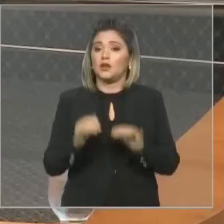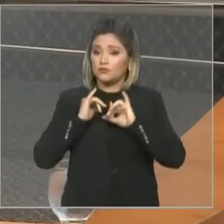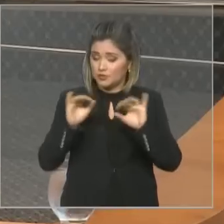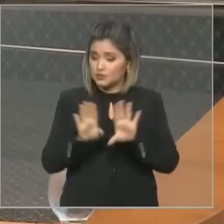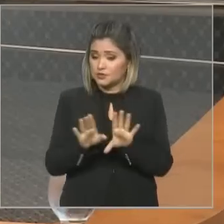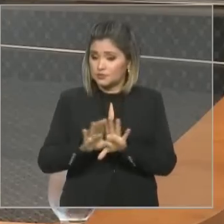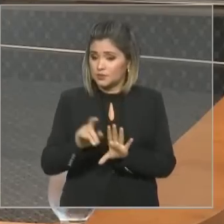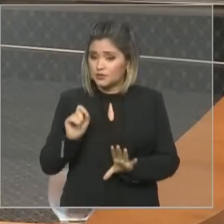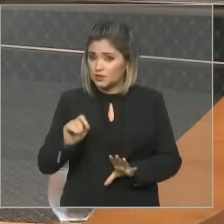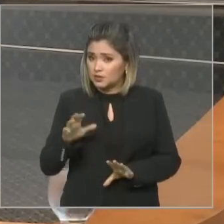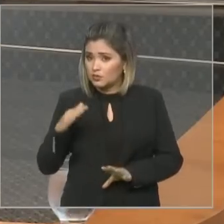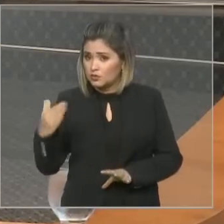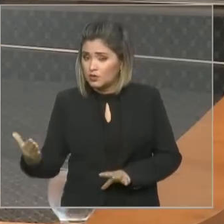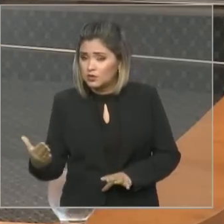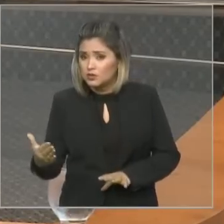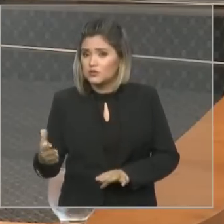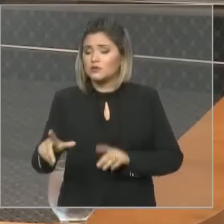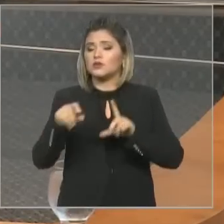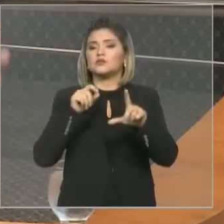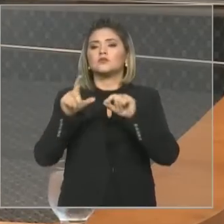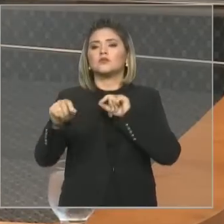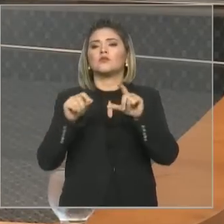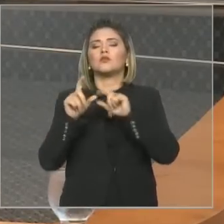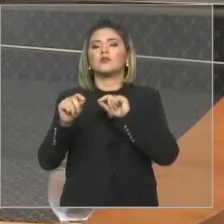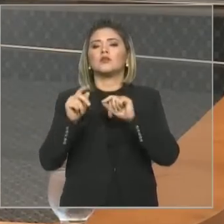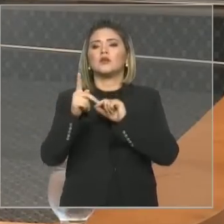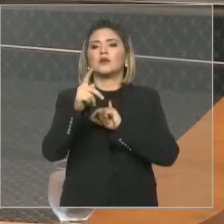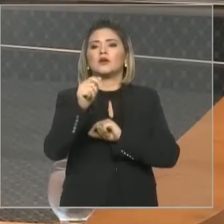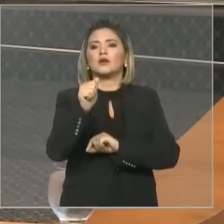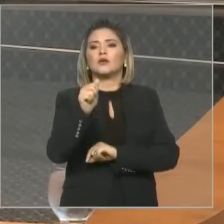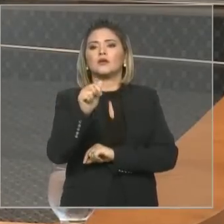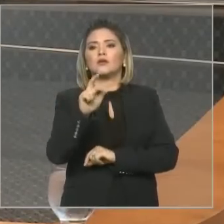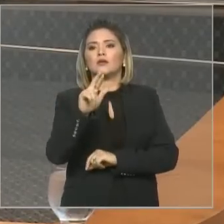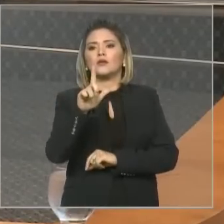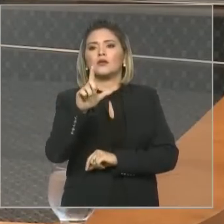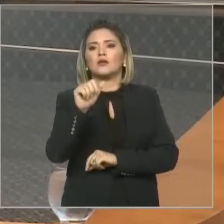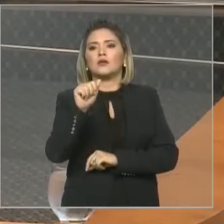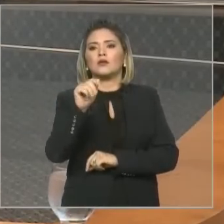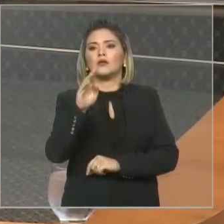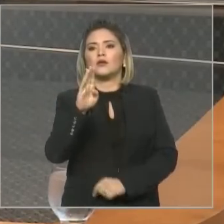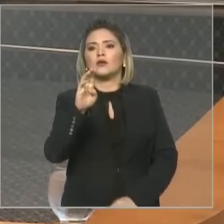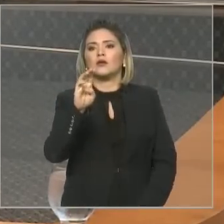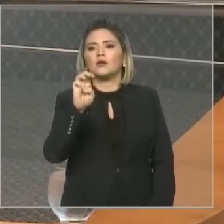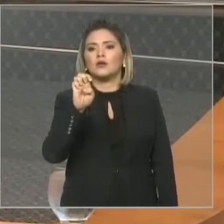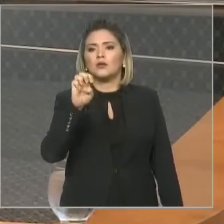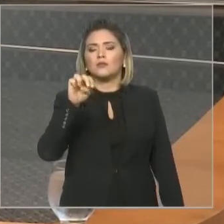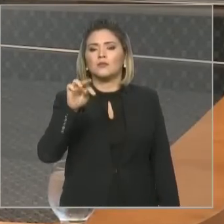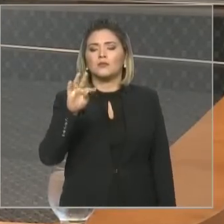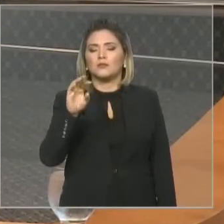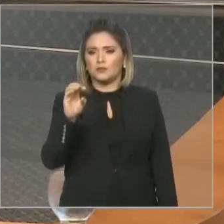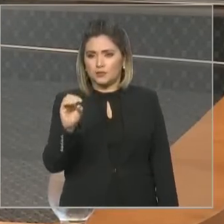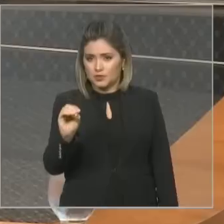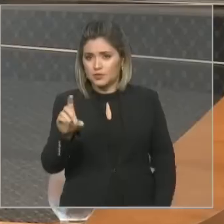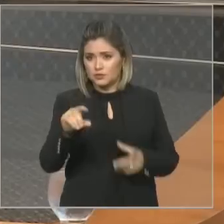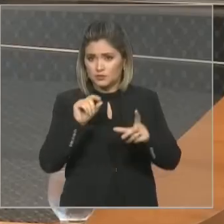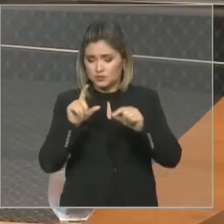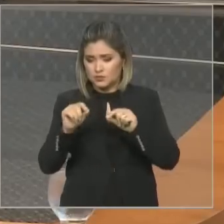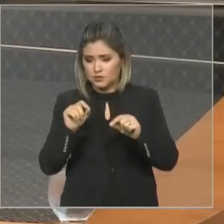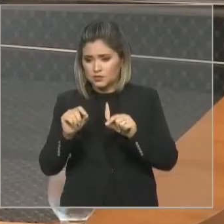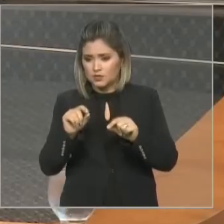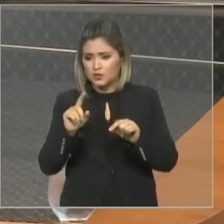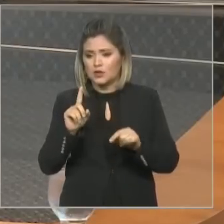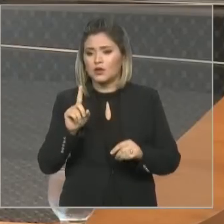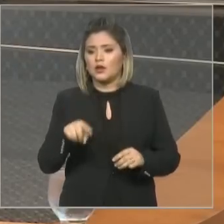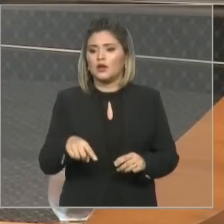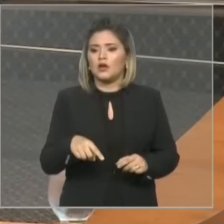na época ainda do Império, foram as câmaras municipais que começaram com o Tomás de Sousa. Deputado César.